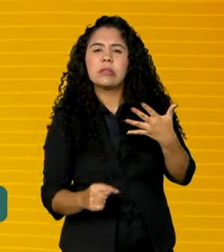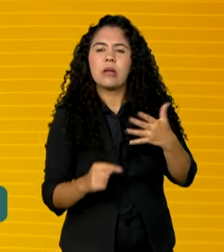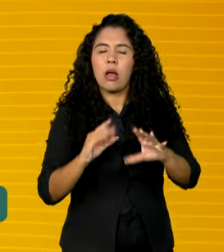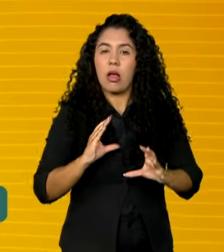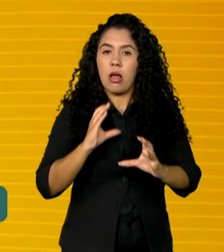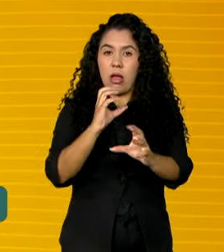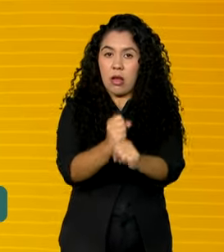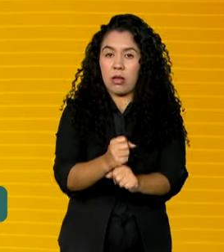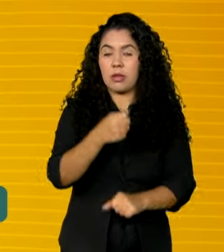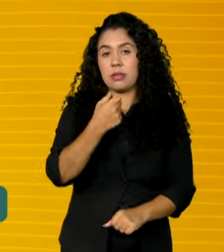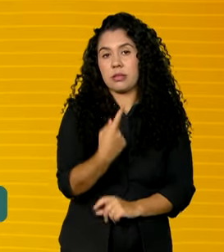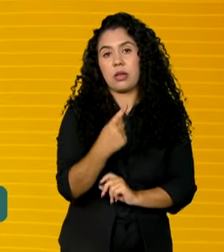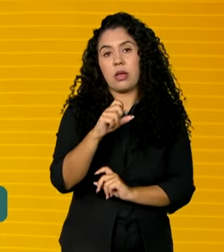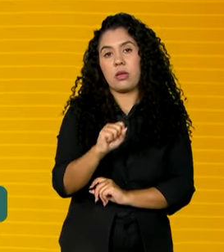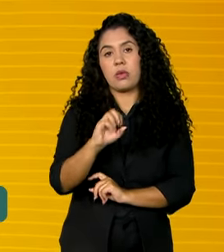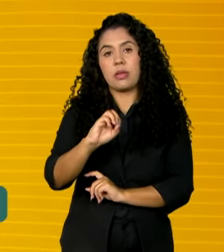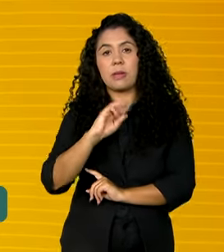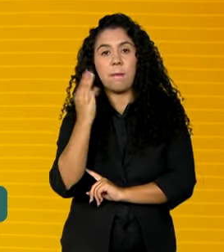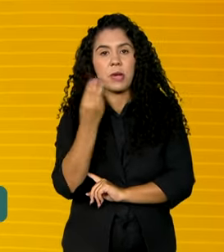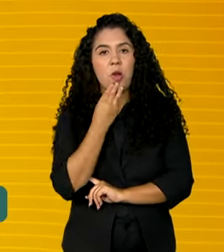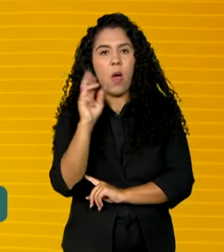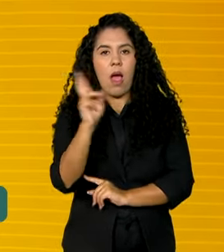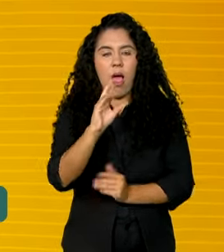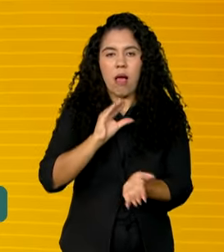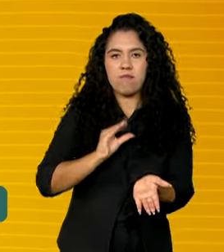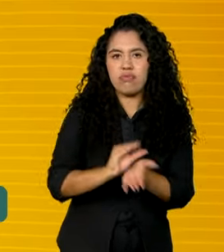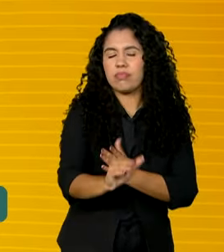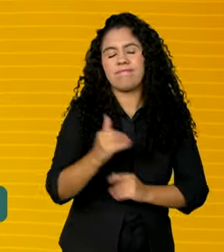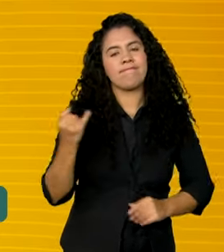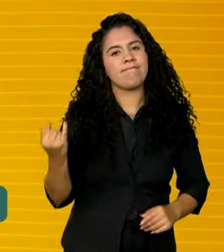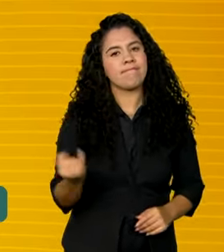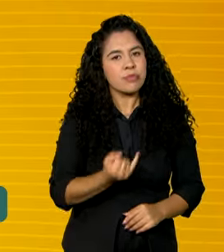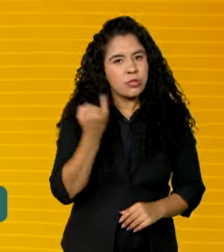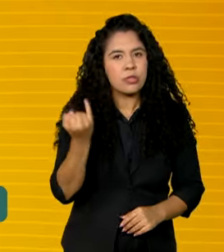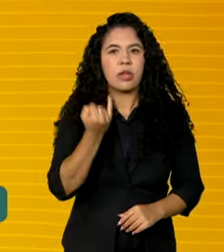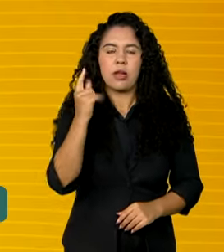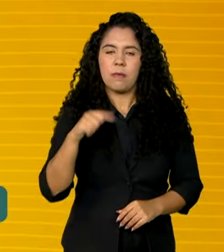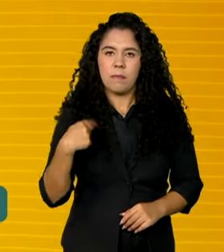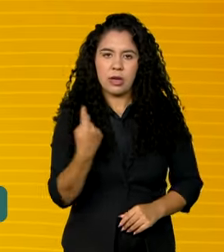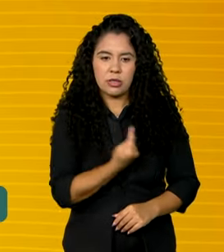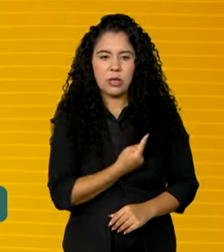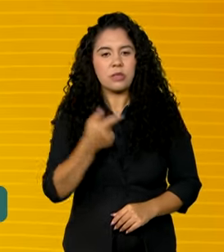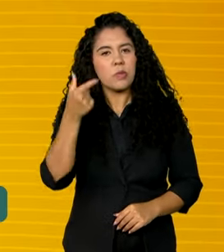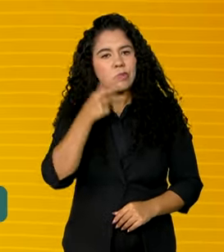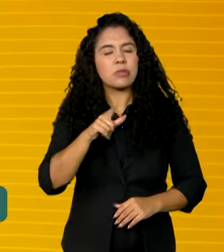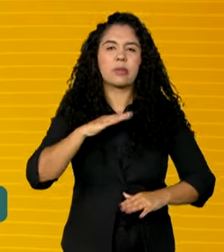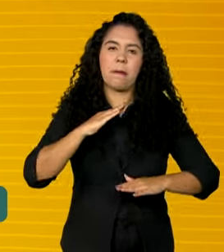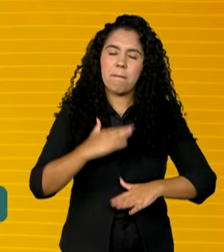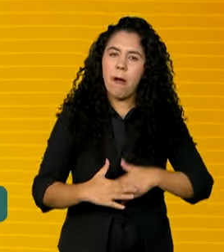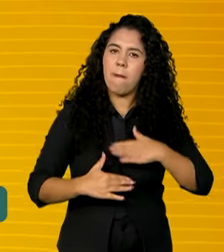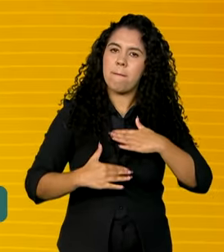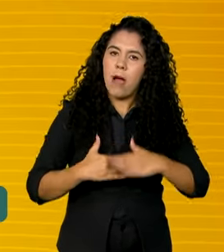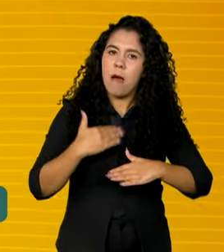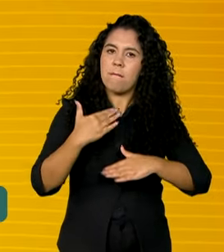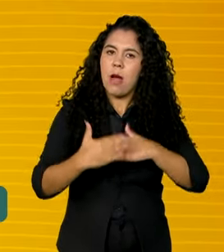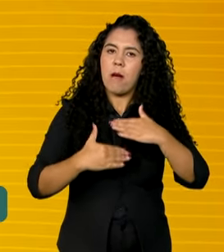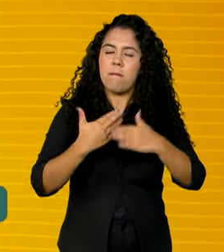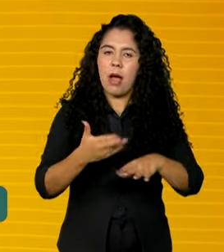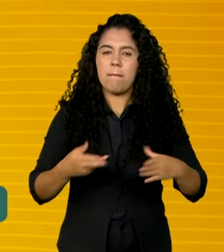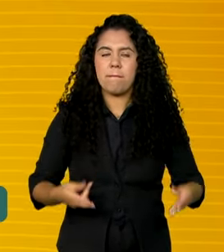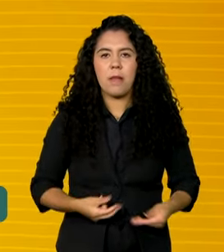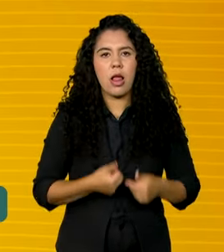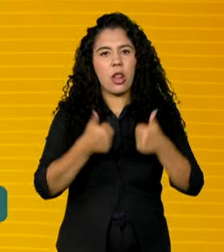180 milhões de reais, fundamentais para a gente poder cada vez mais melhorar a